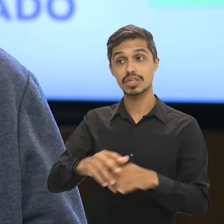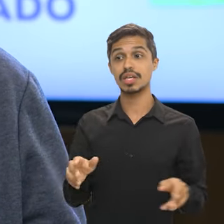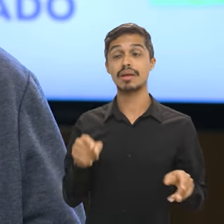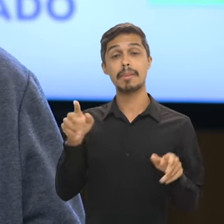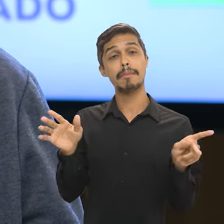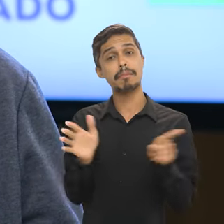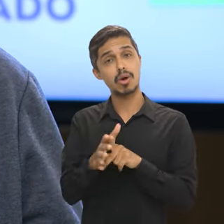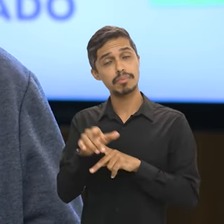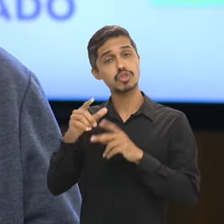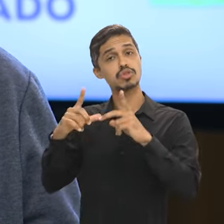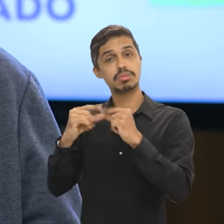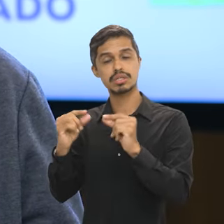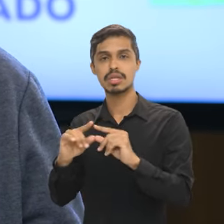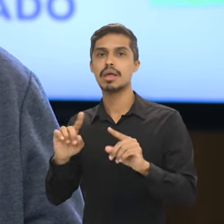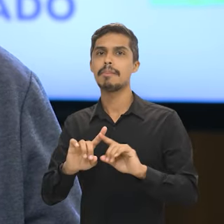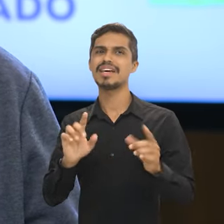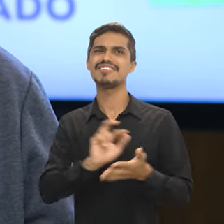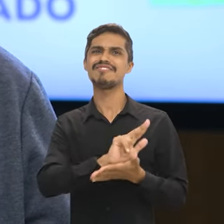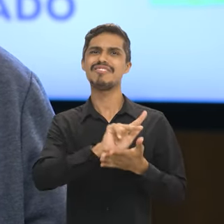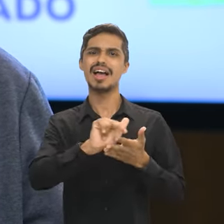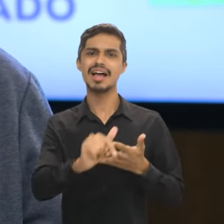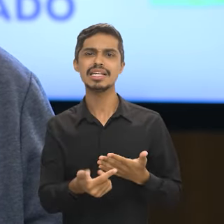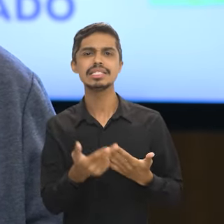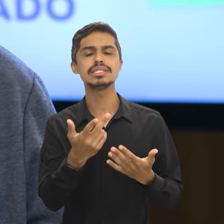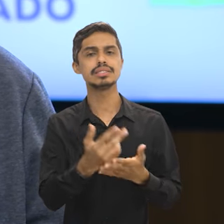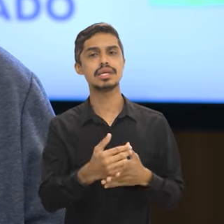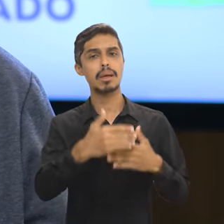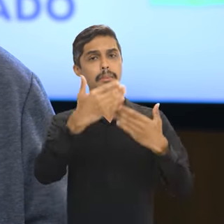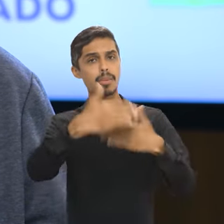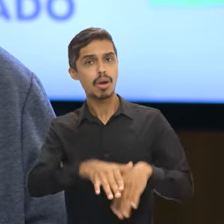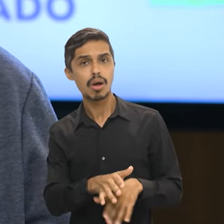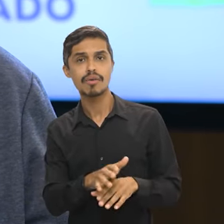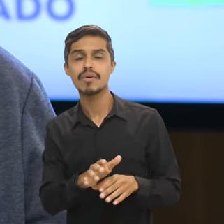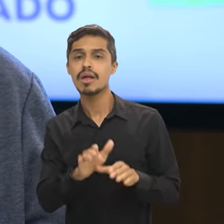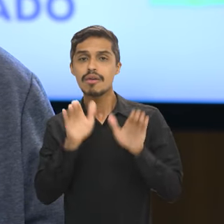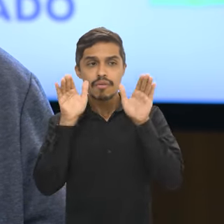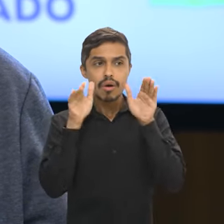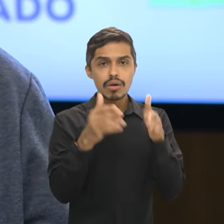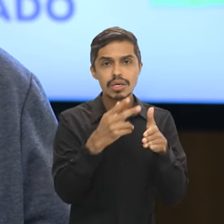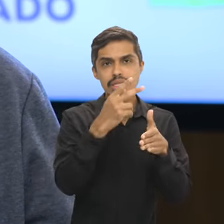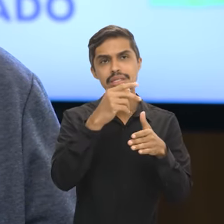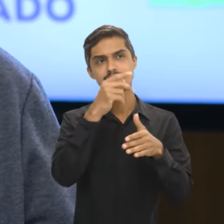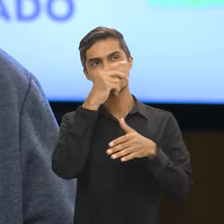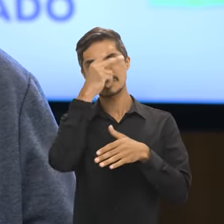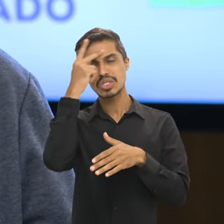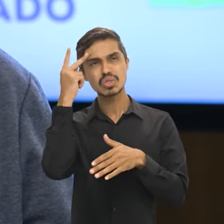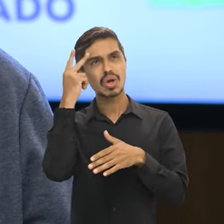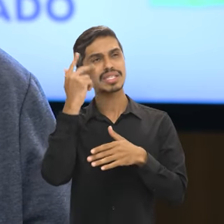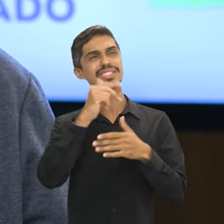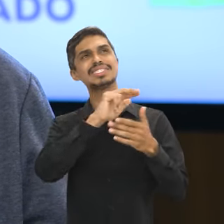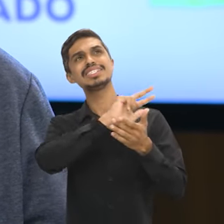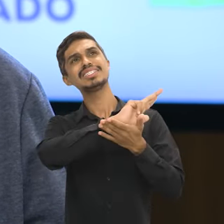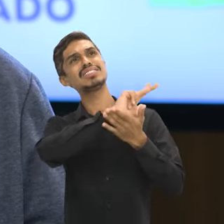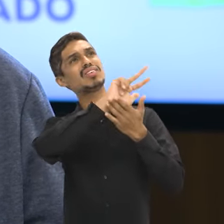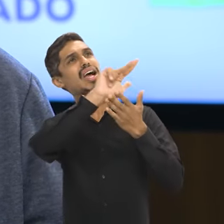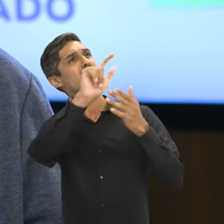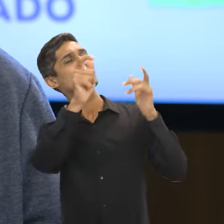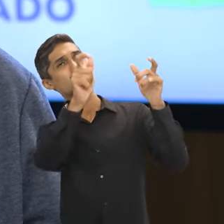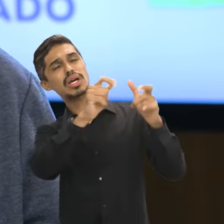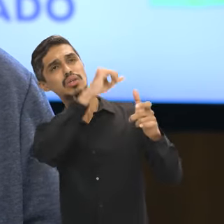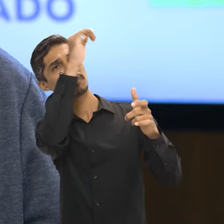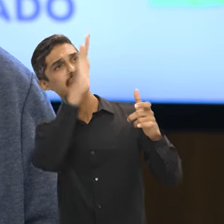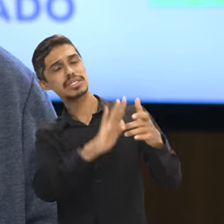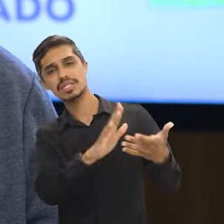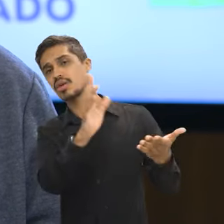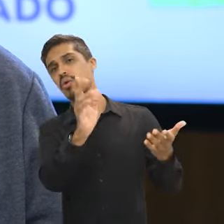Brasília. Mas a gente tem uma quantidade expressiva de cargos que são para a pessoa desempenhar suas funções em diferentes cidades